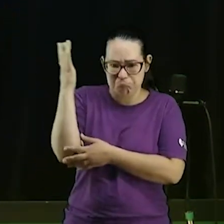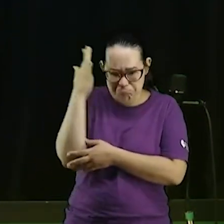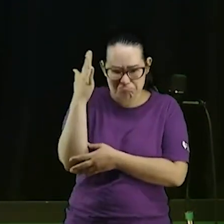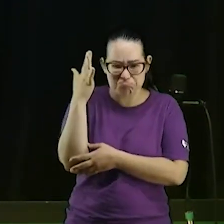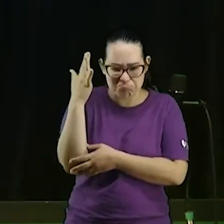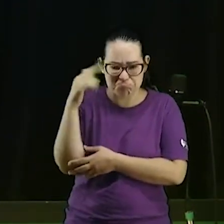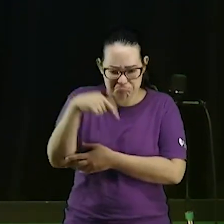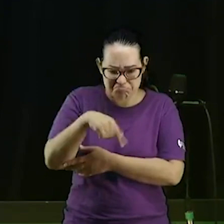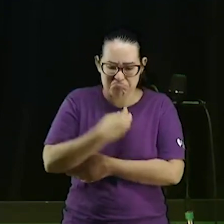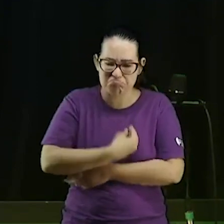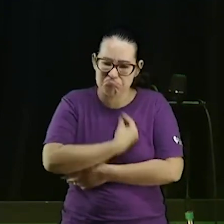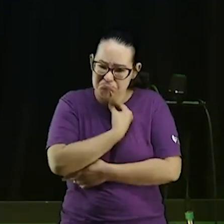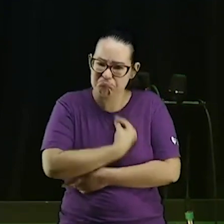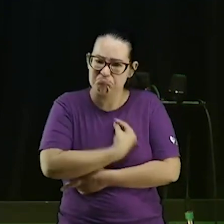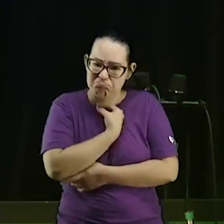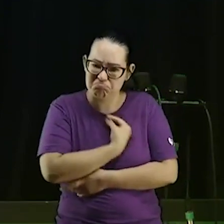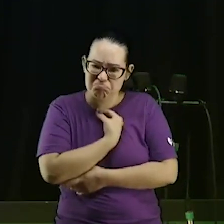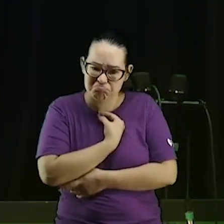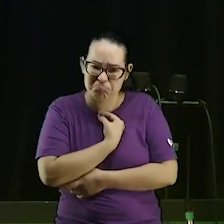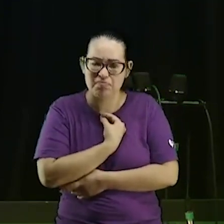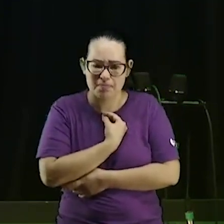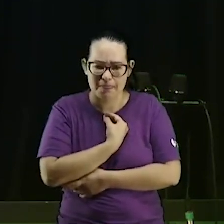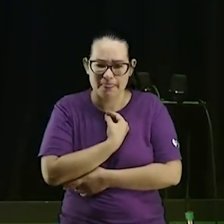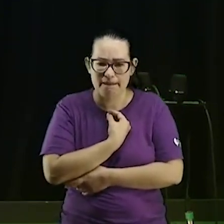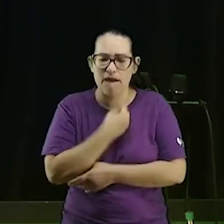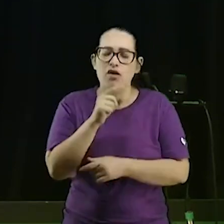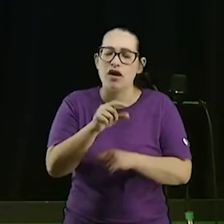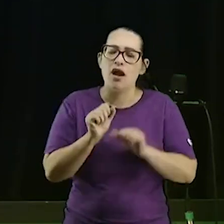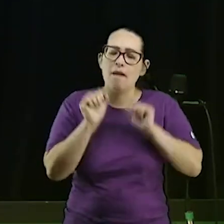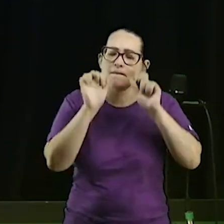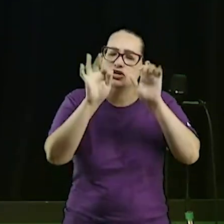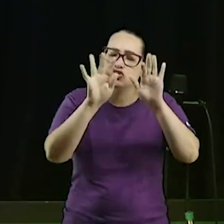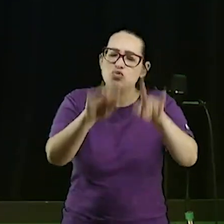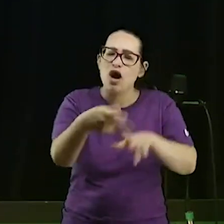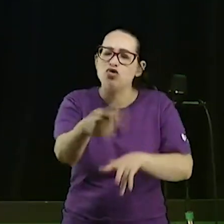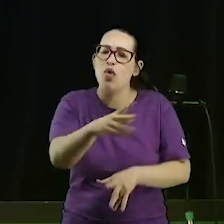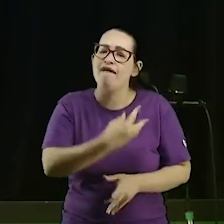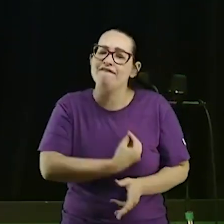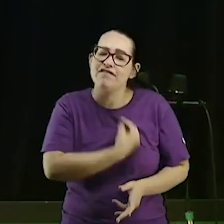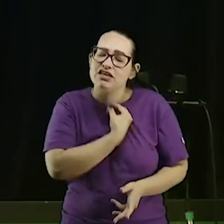casal é uma loucura é para abençoar você você fala não eu não vou